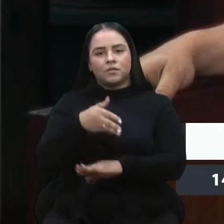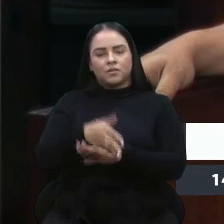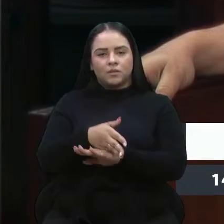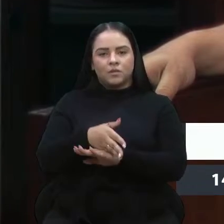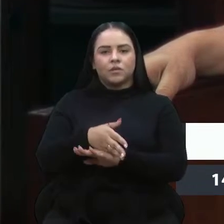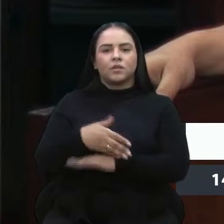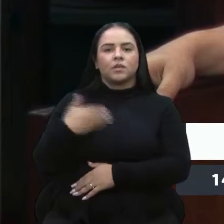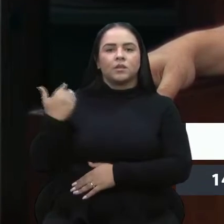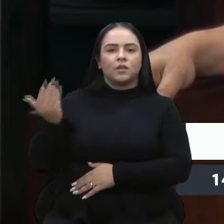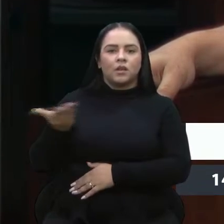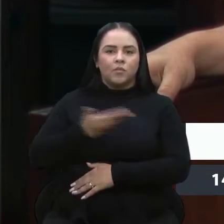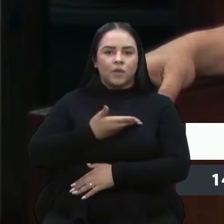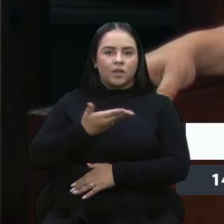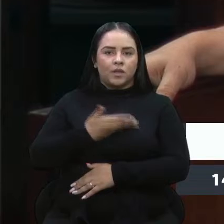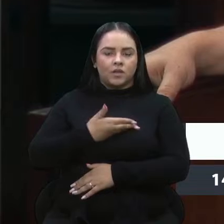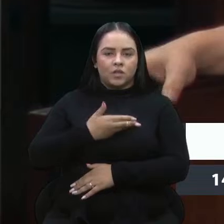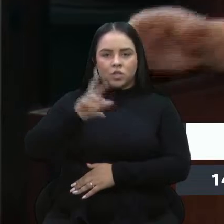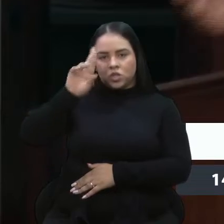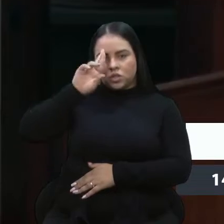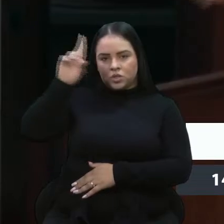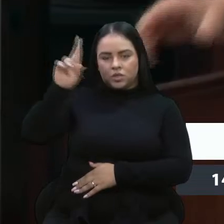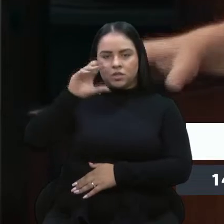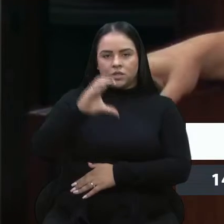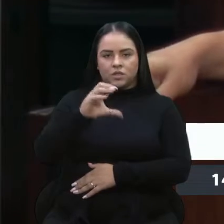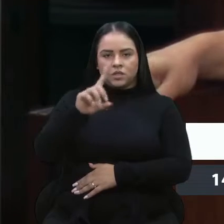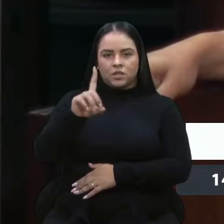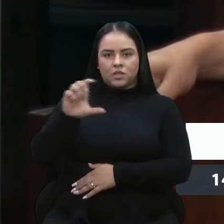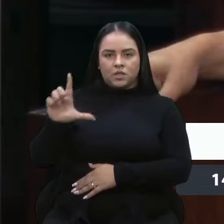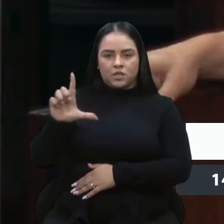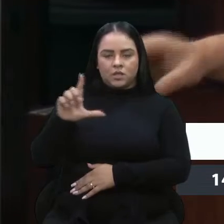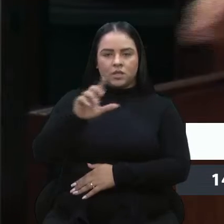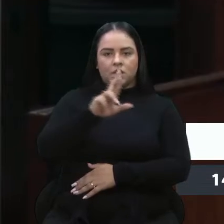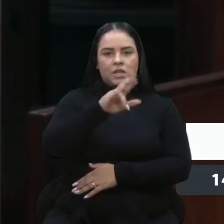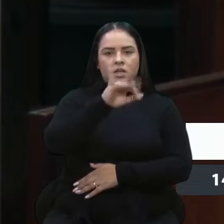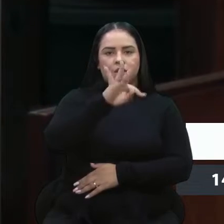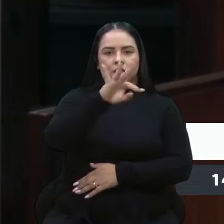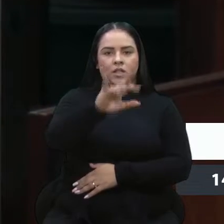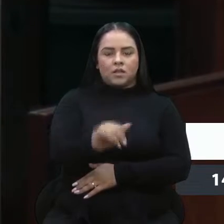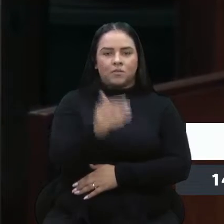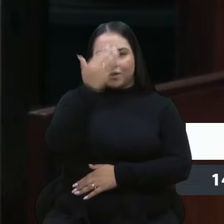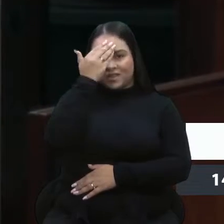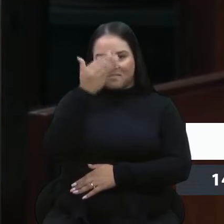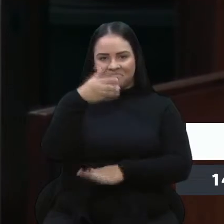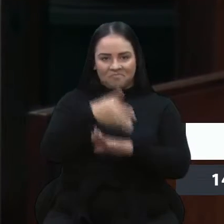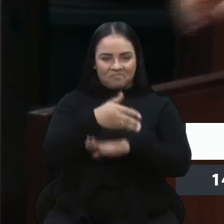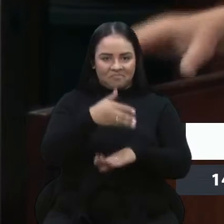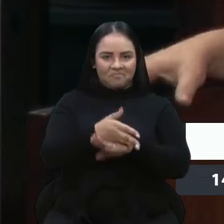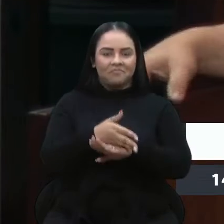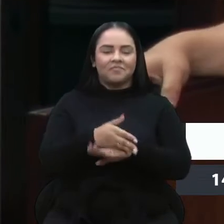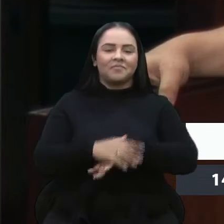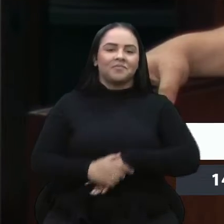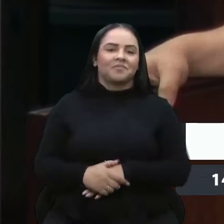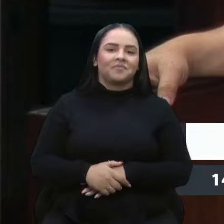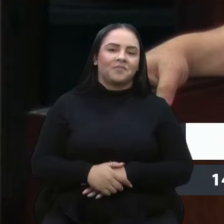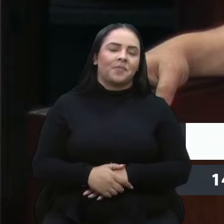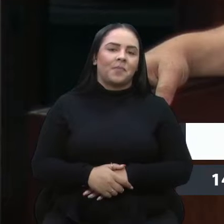amiga e diretora da CDL, a Rita. Obrigado por estar presente, Rita. E sem o nome,